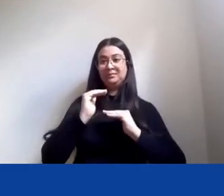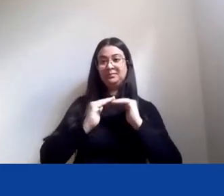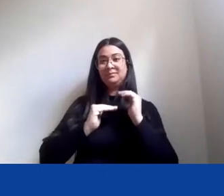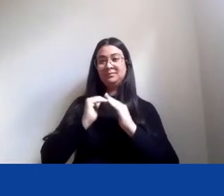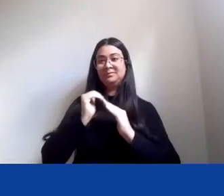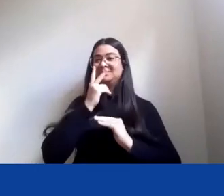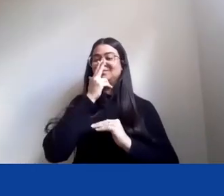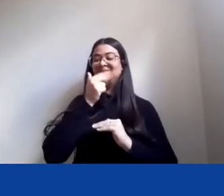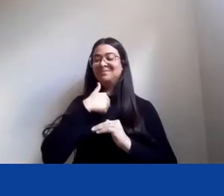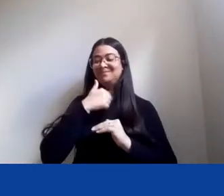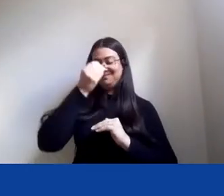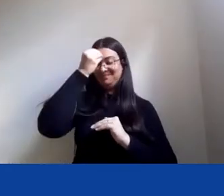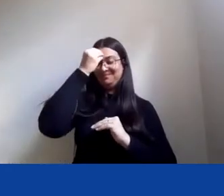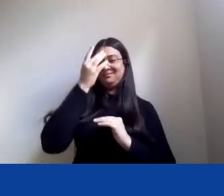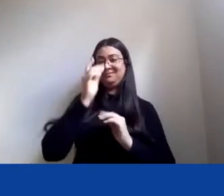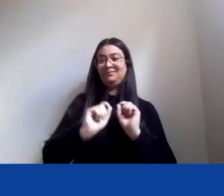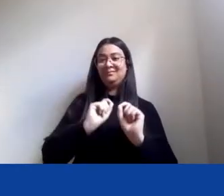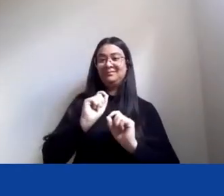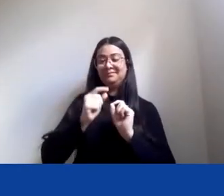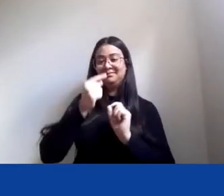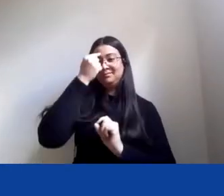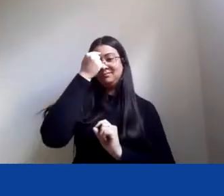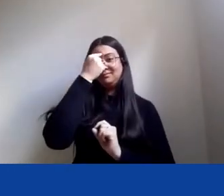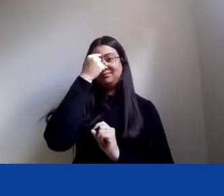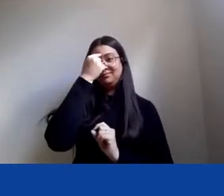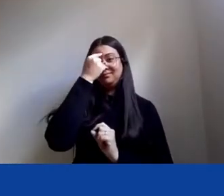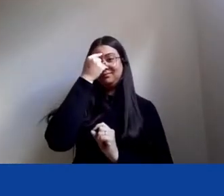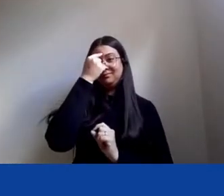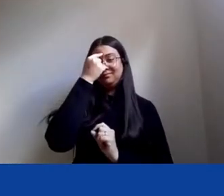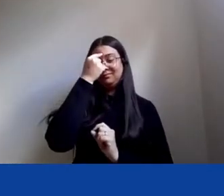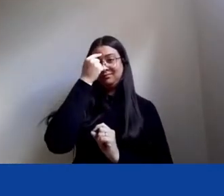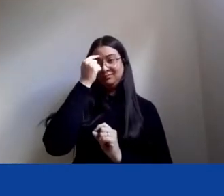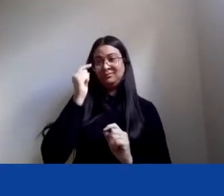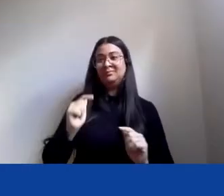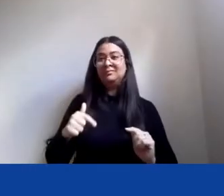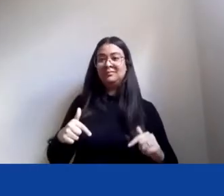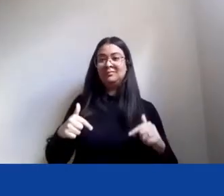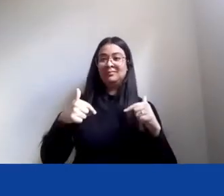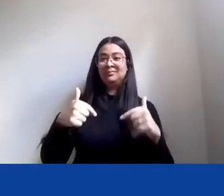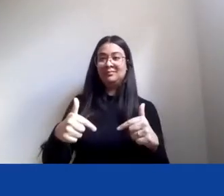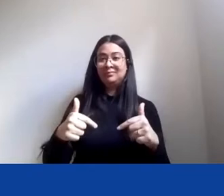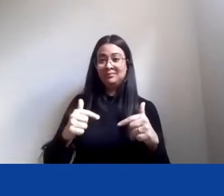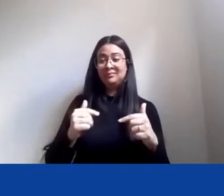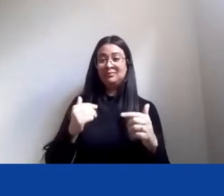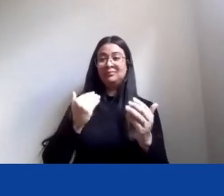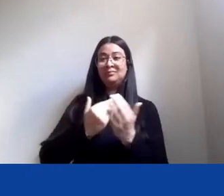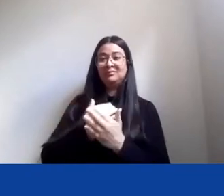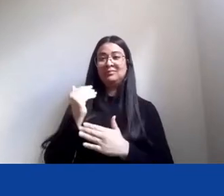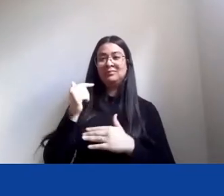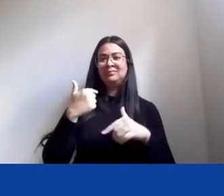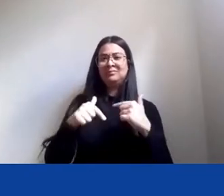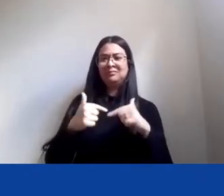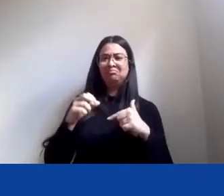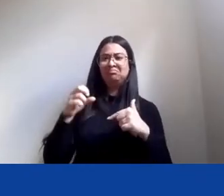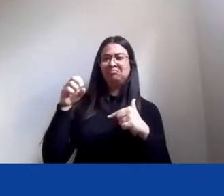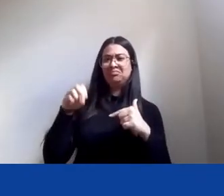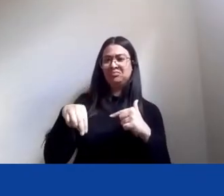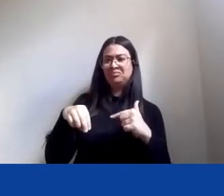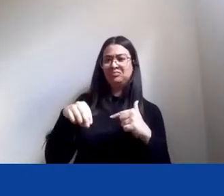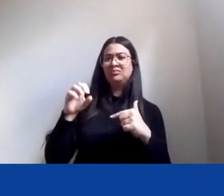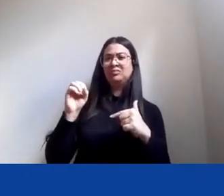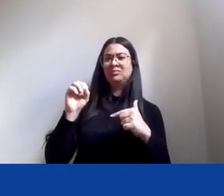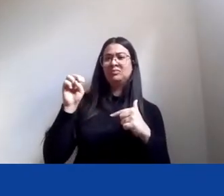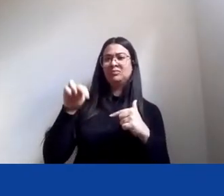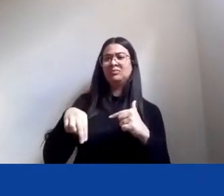ele achava importante atuar no mundo. Então, ele começa a trabalhar em ONGs, trabalha durante mais de dez anos